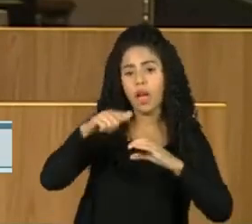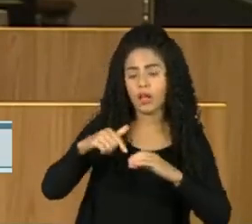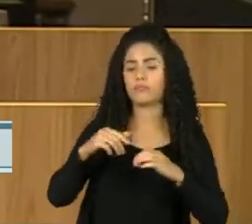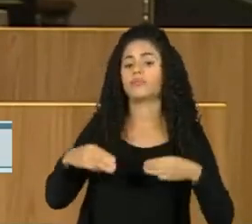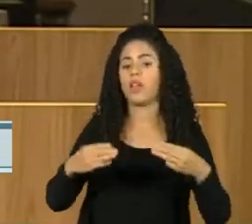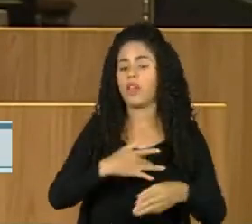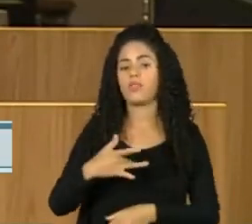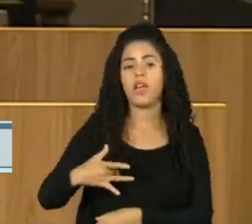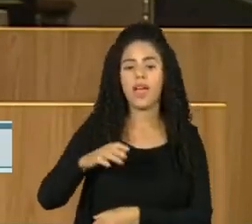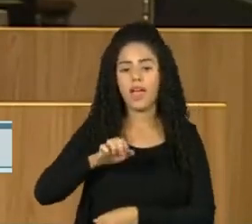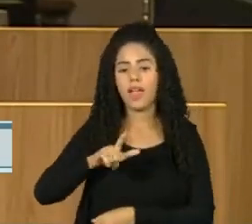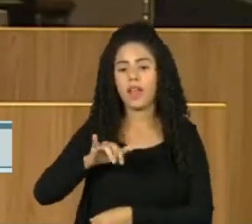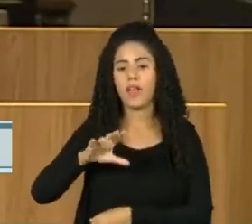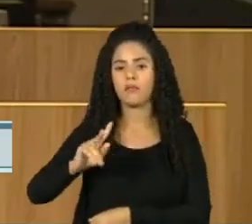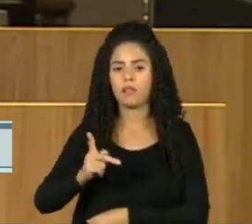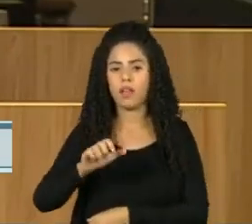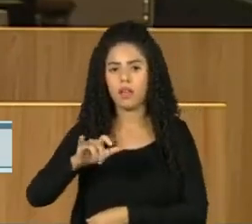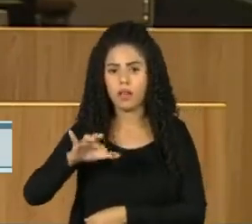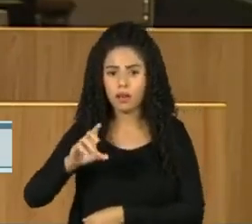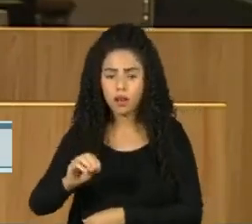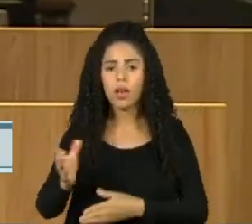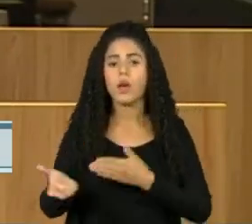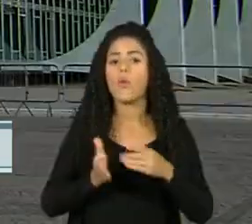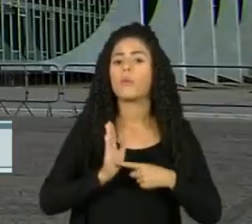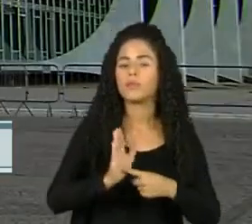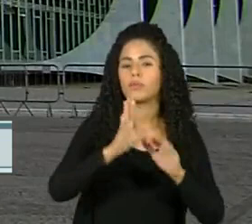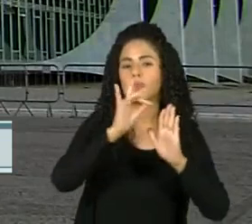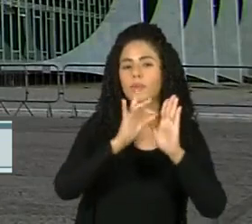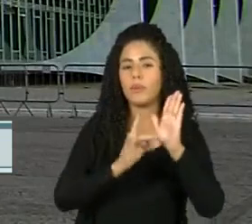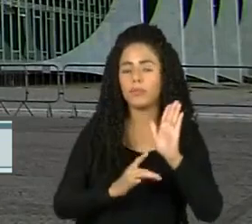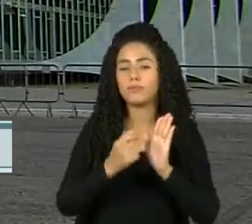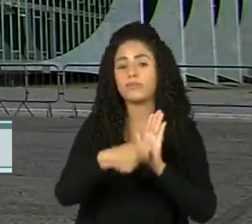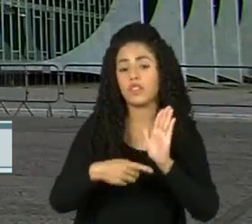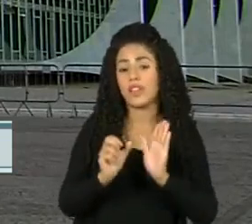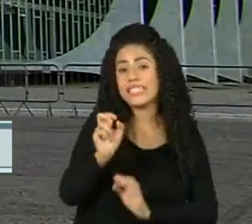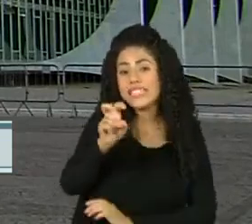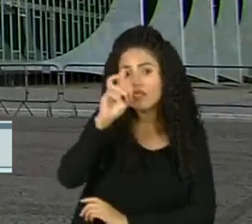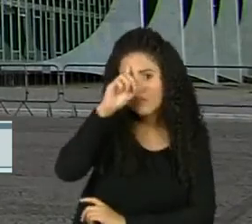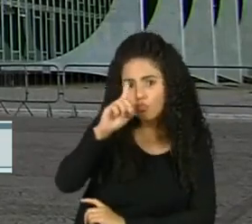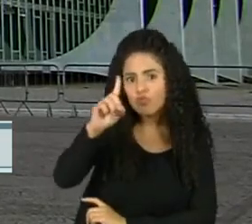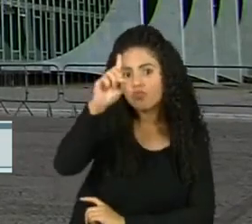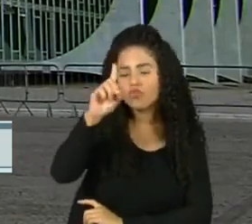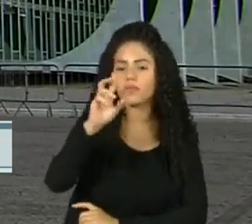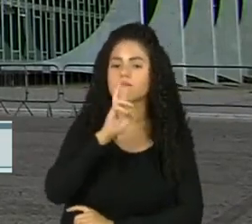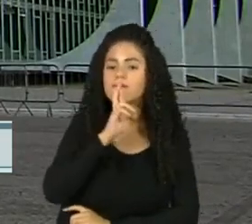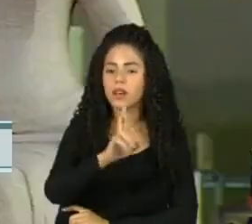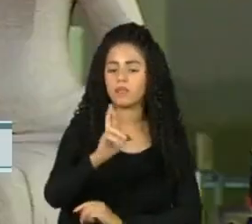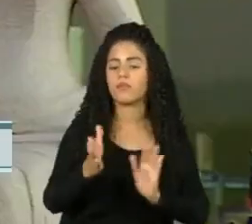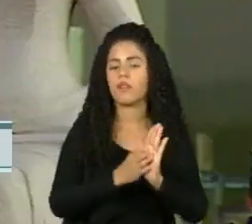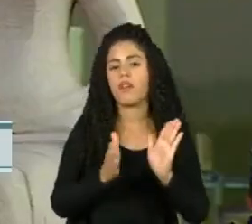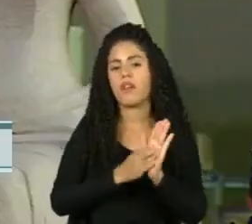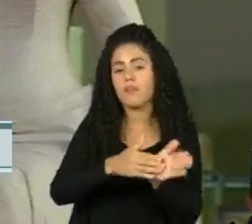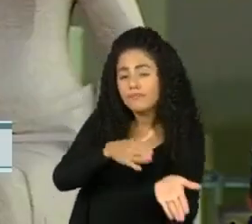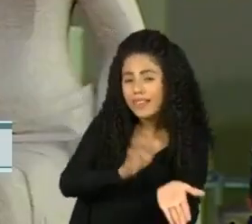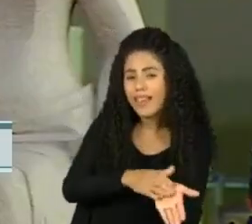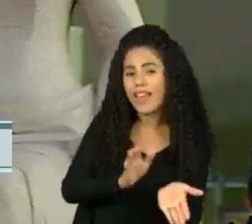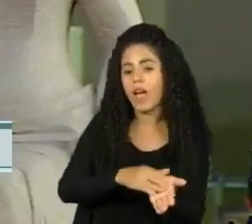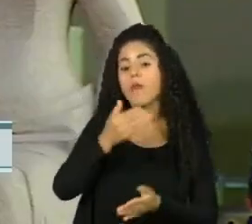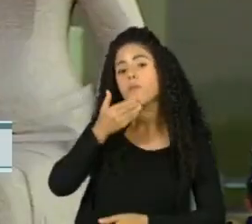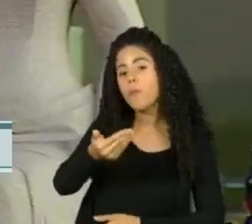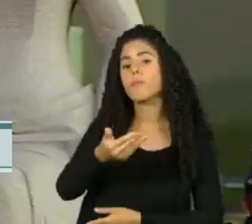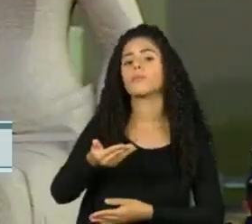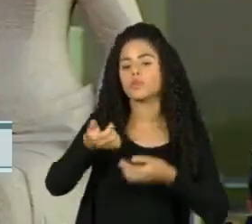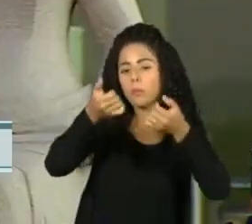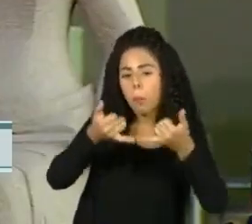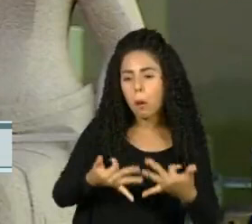Saúde, Hélio Angotti Neto, que assina a nota, tem cinco dias para responder ao Supremo. O pedido de